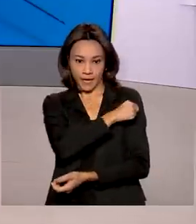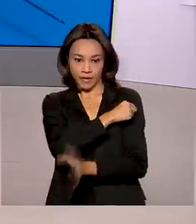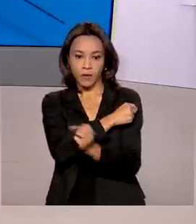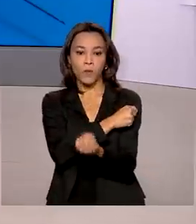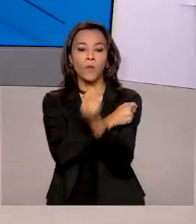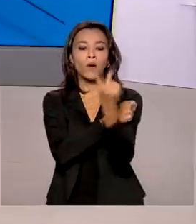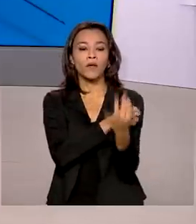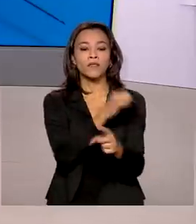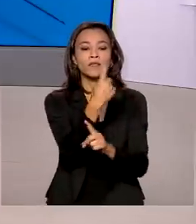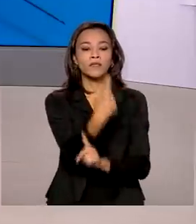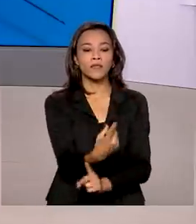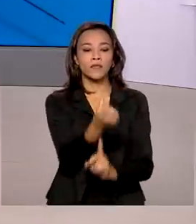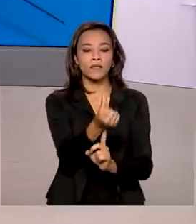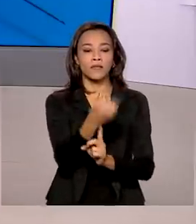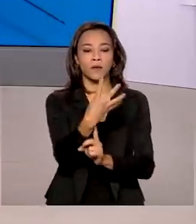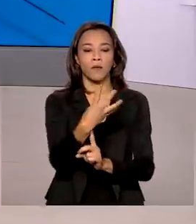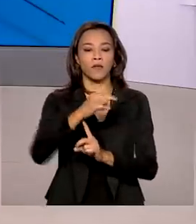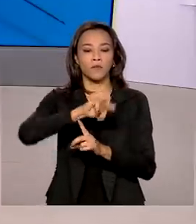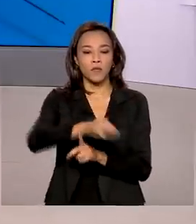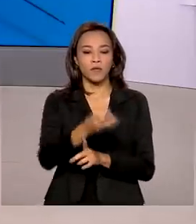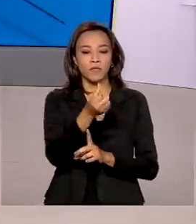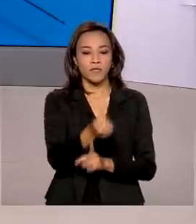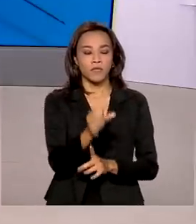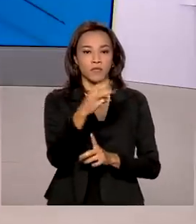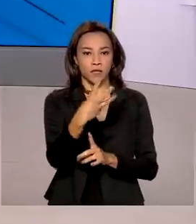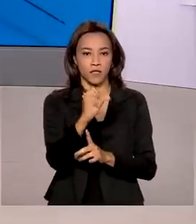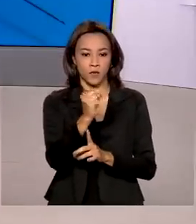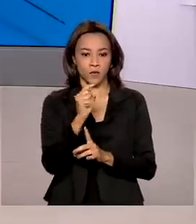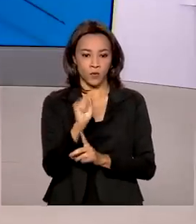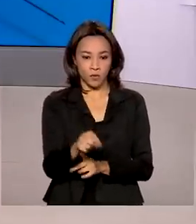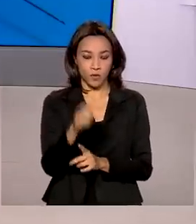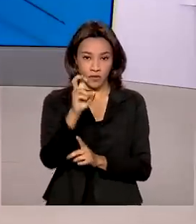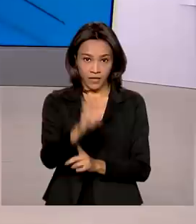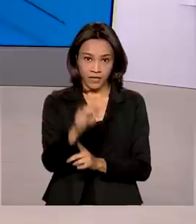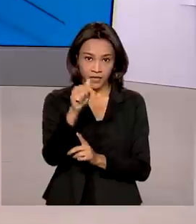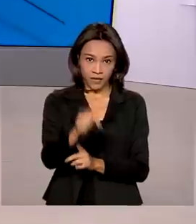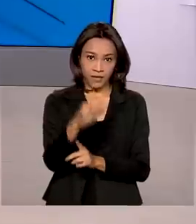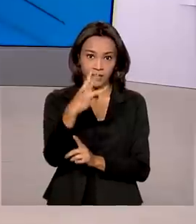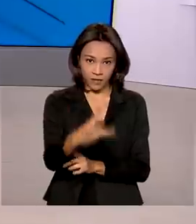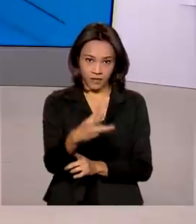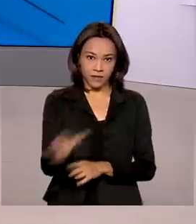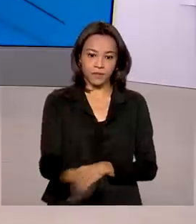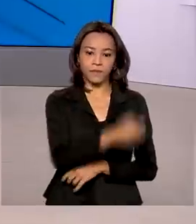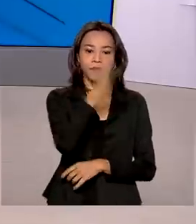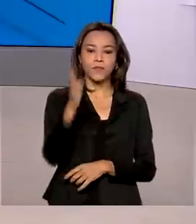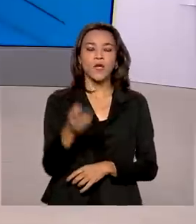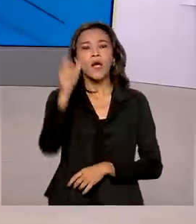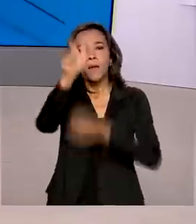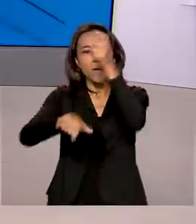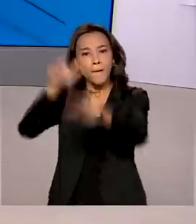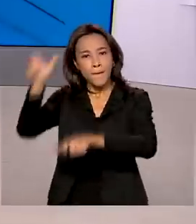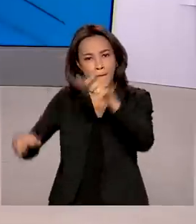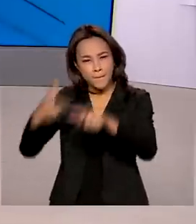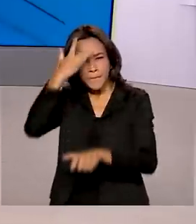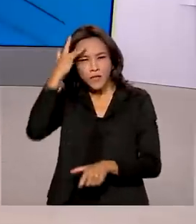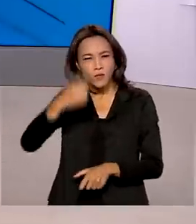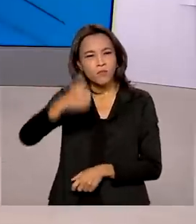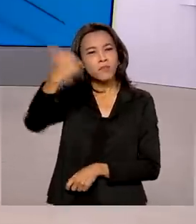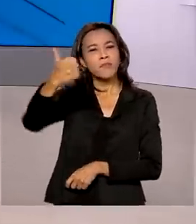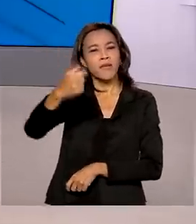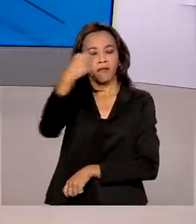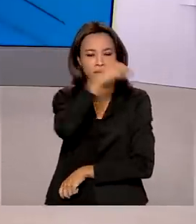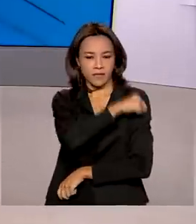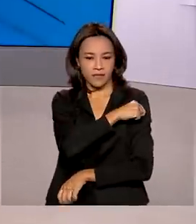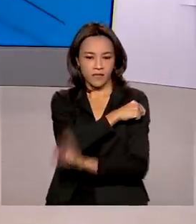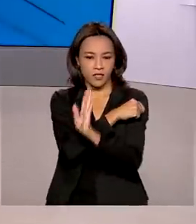164 milhões 638 mil 573. O número de pessoas que tomaram a primeira dose da